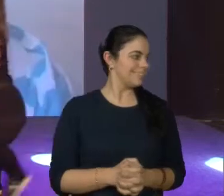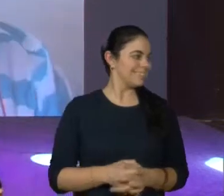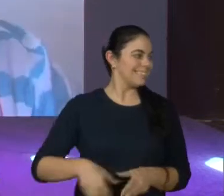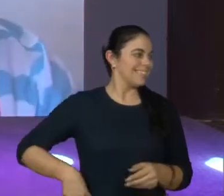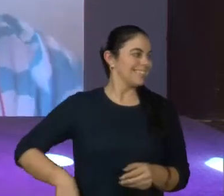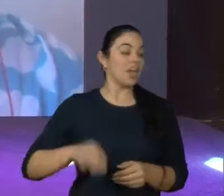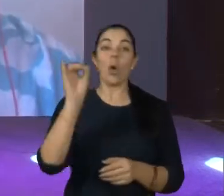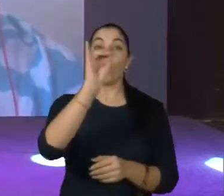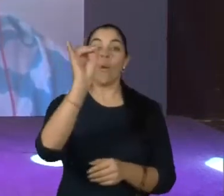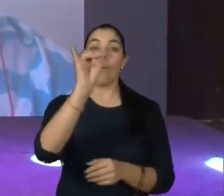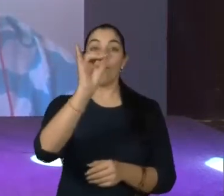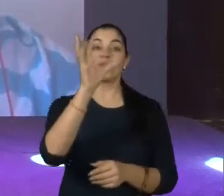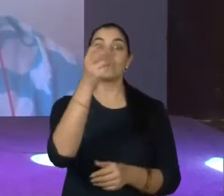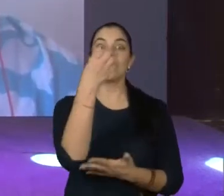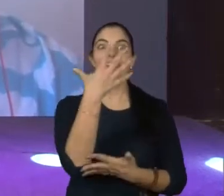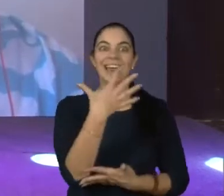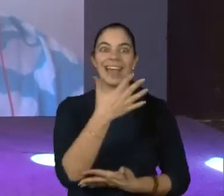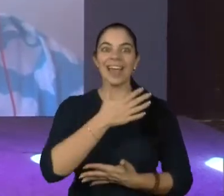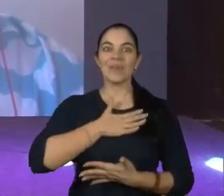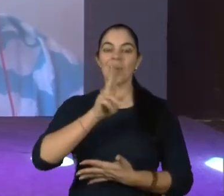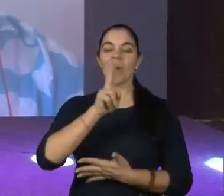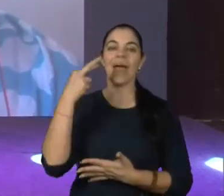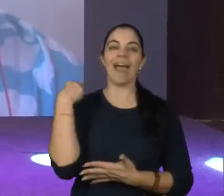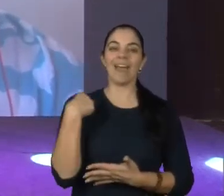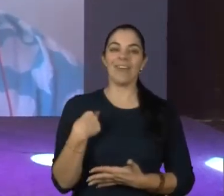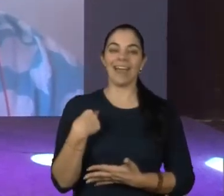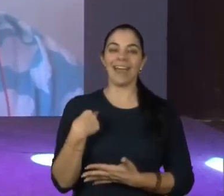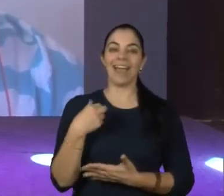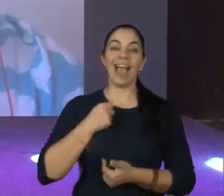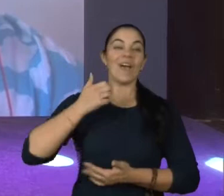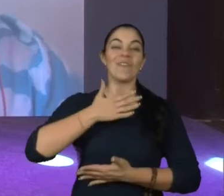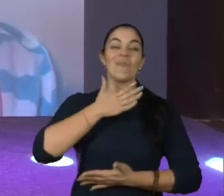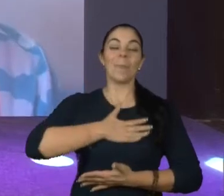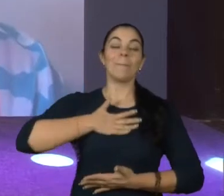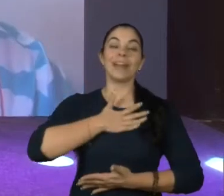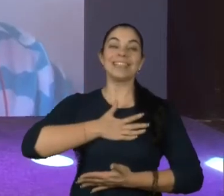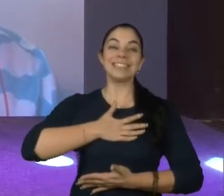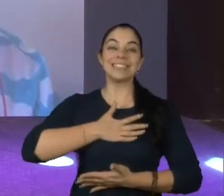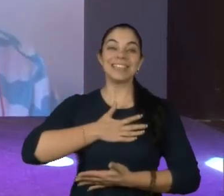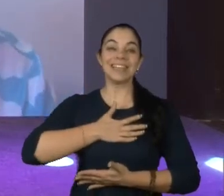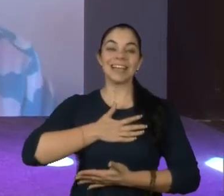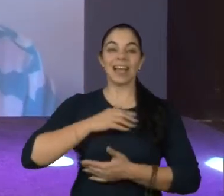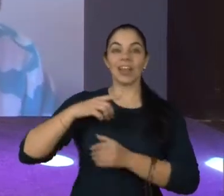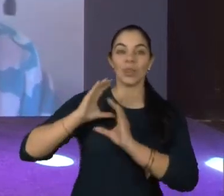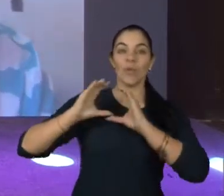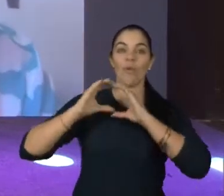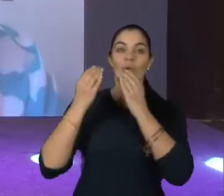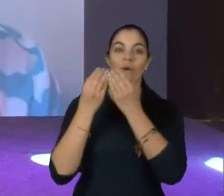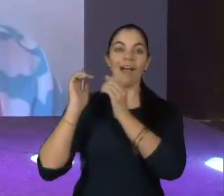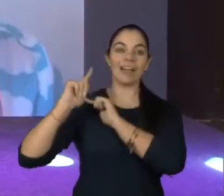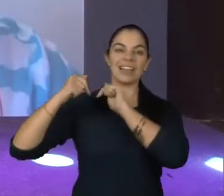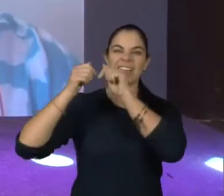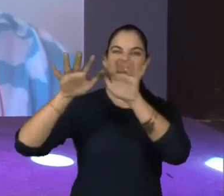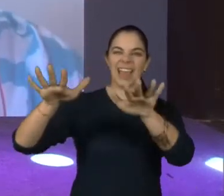Oi, gente, tudo bem? Meu nome é Rebeca. É um prazer estar aqui nesse projeto incrível do